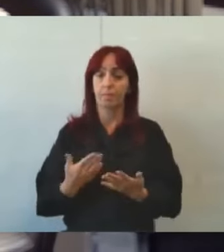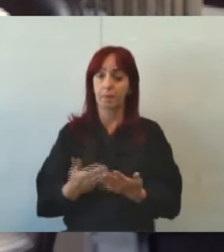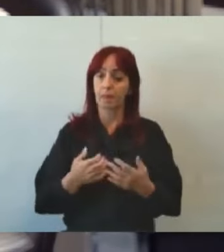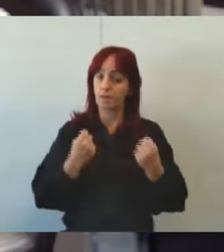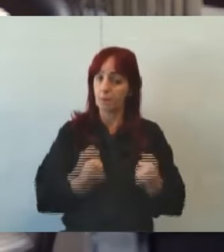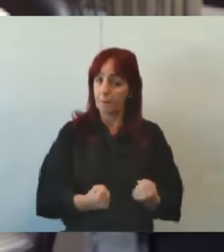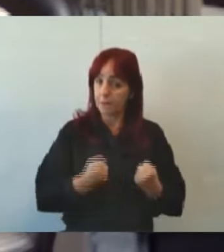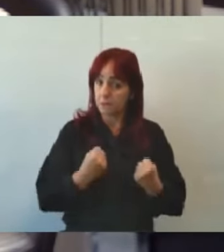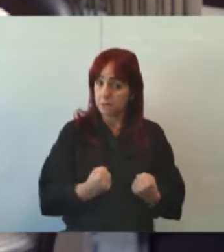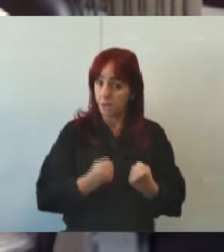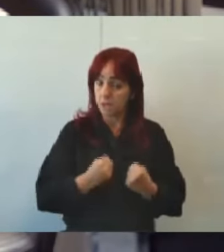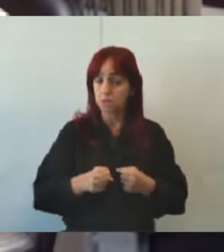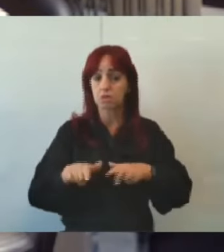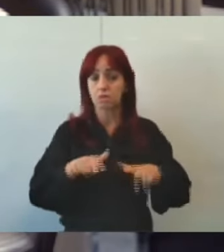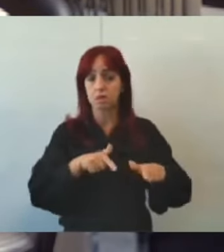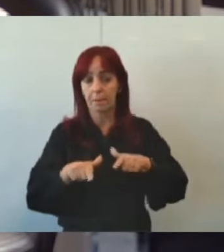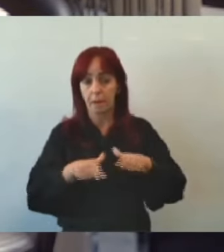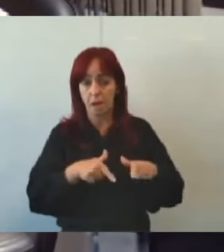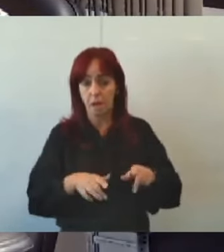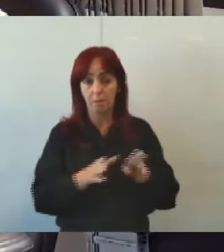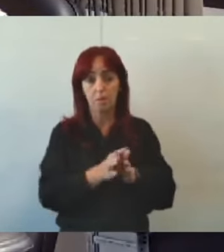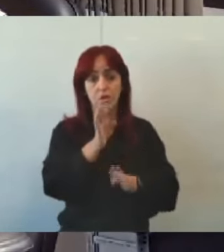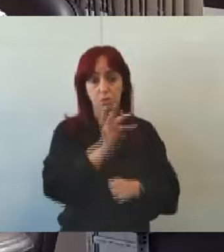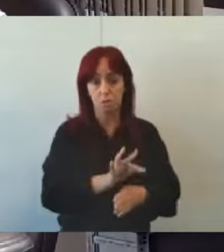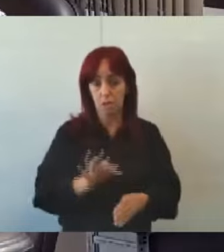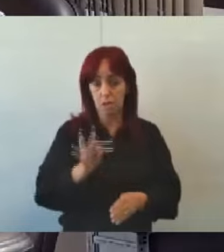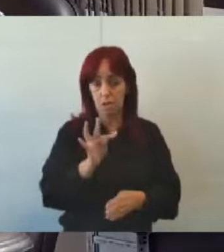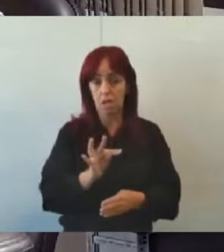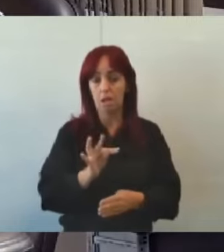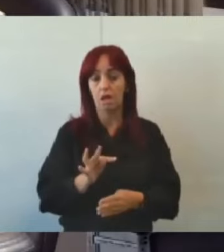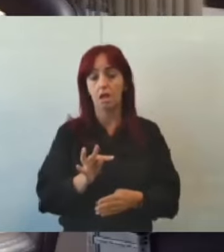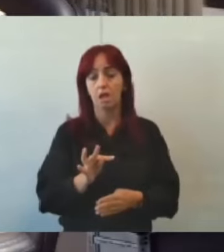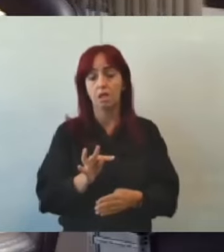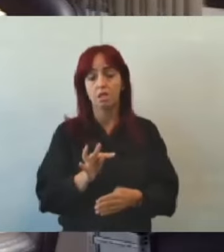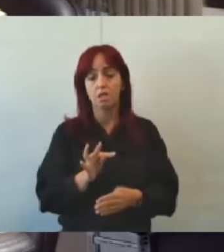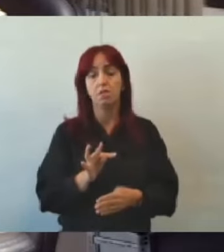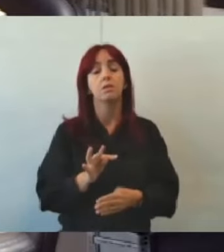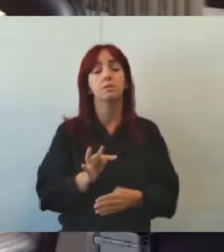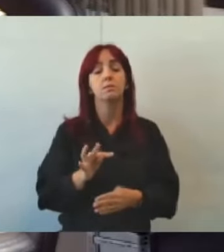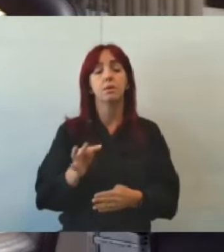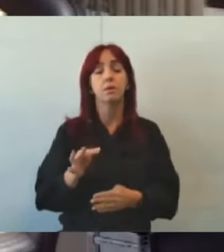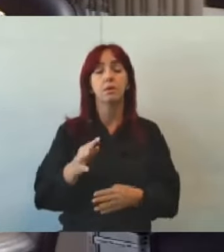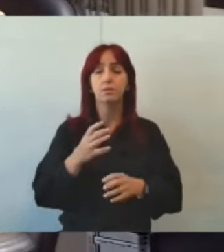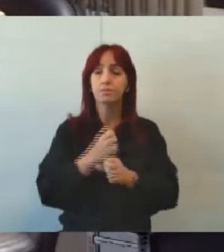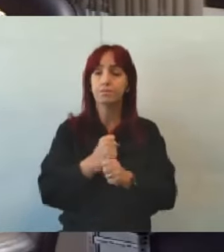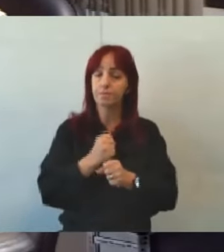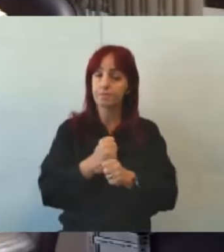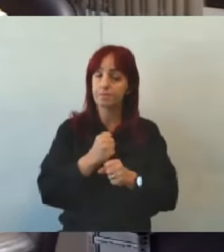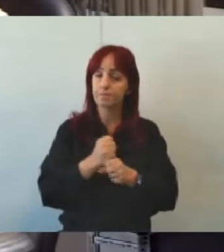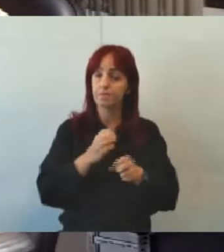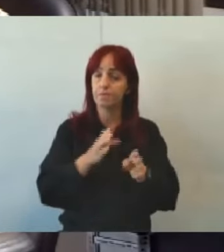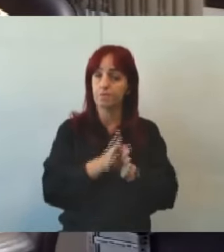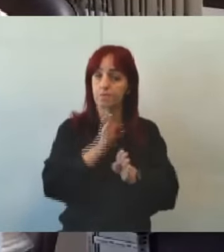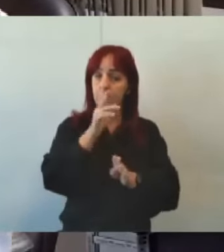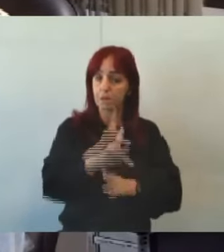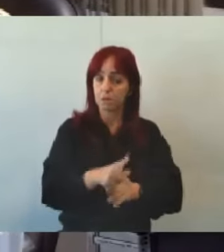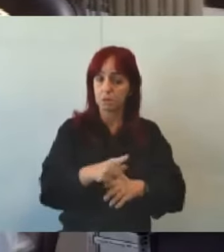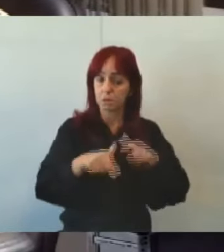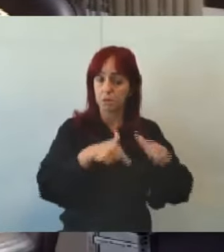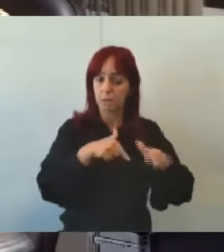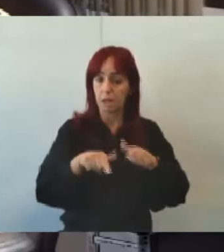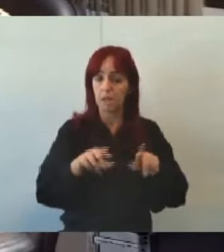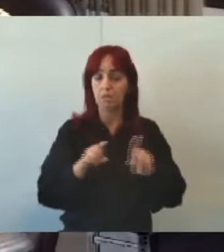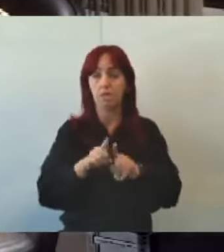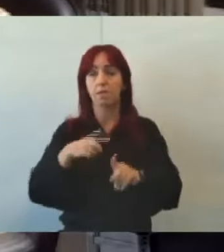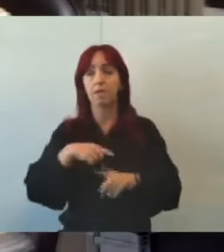sobrecarga de trabalho pelos conselheiros tutelares, que, devido ao número suficiente de conselhos e alto volume de casos atendidos,